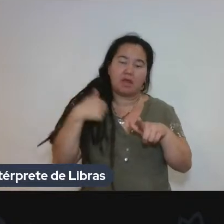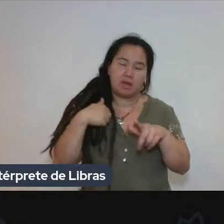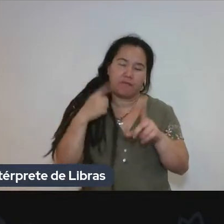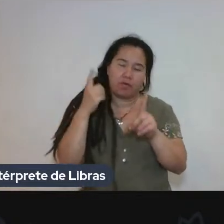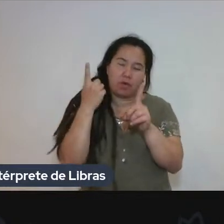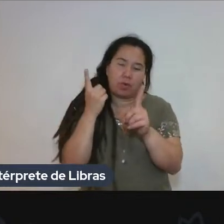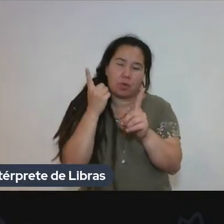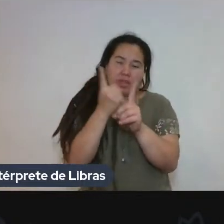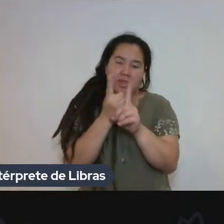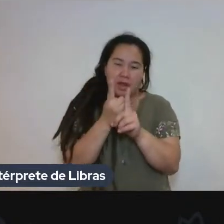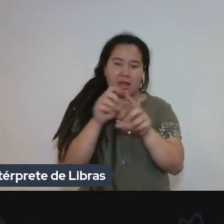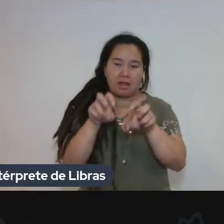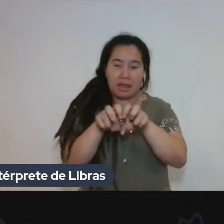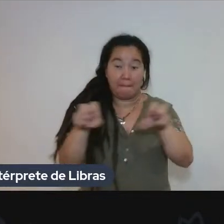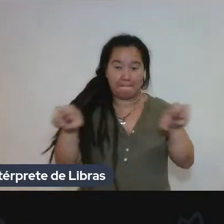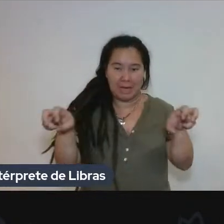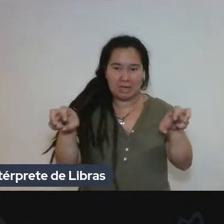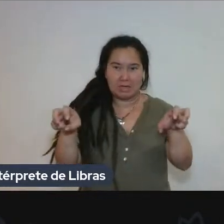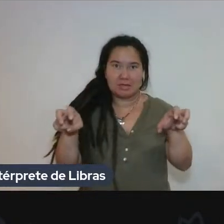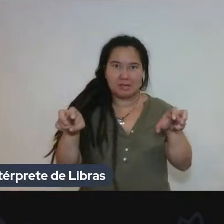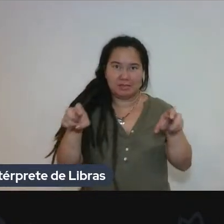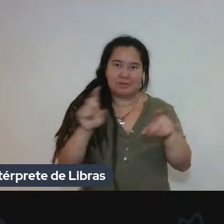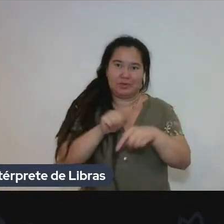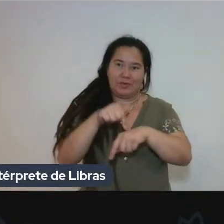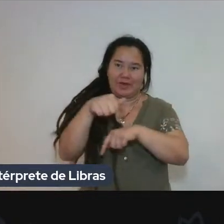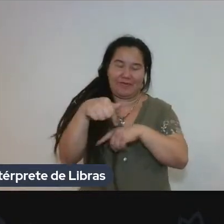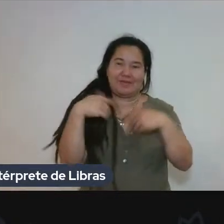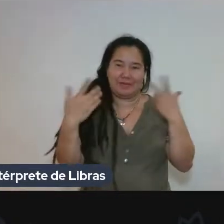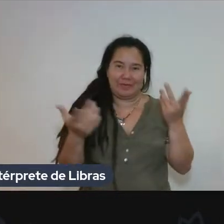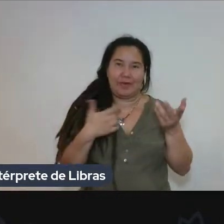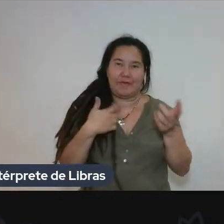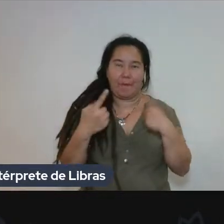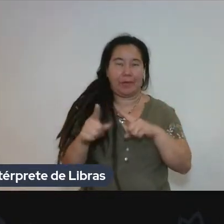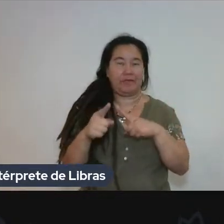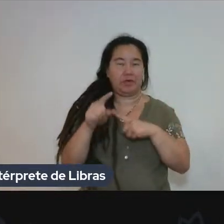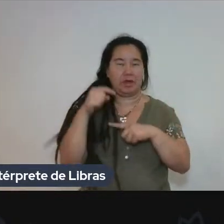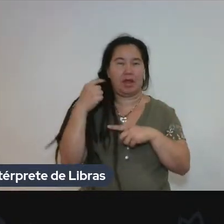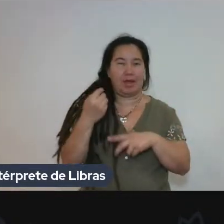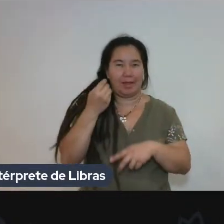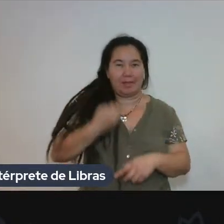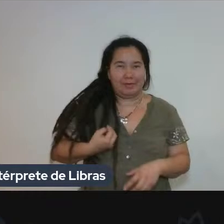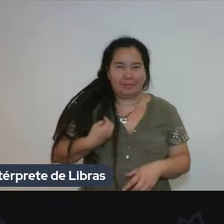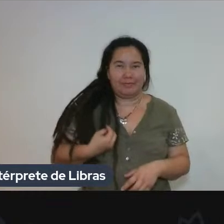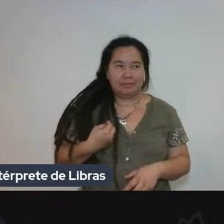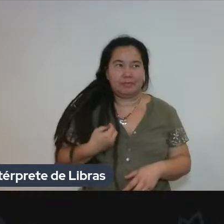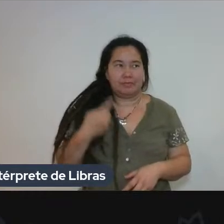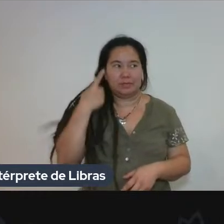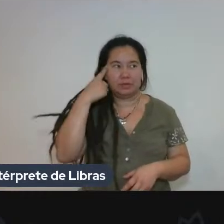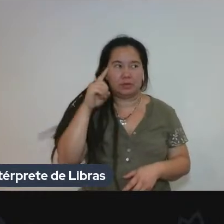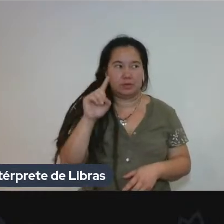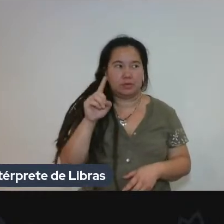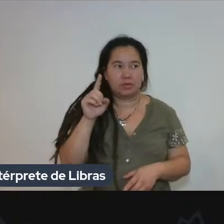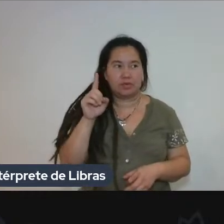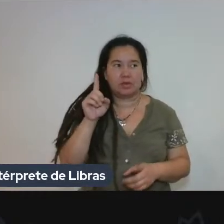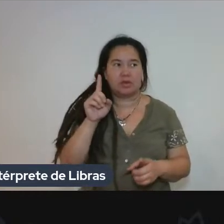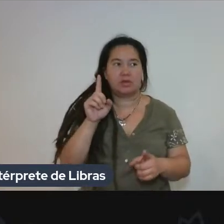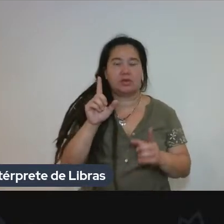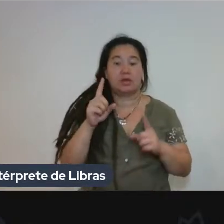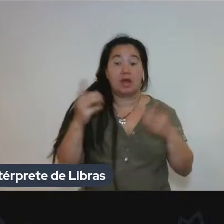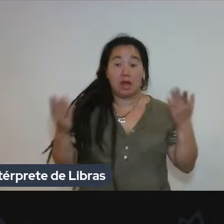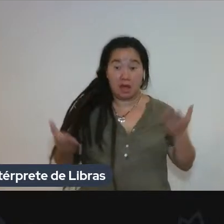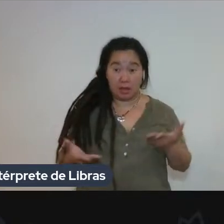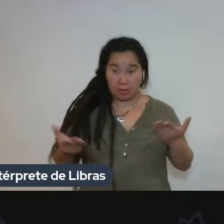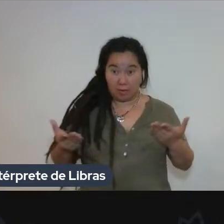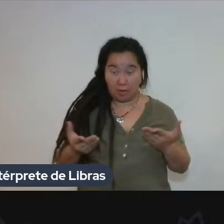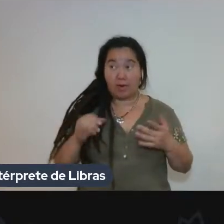perguntas eu vou fazer lá. Então, a Júlia, por enquanto, não vai responder nenhuma pergunta da